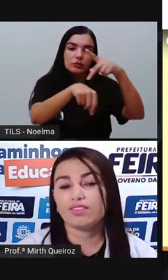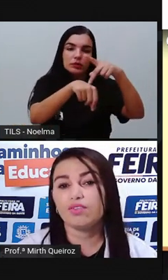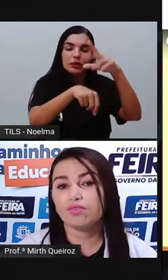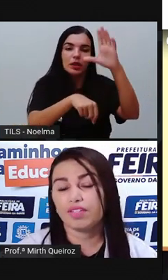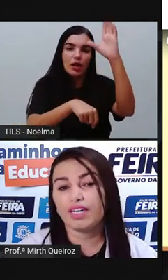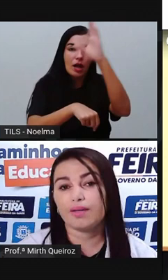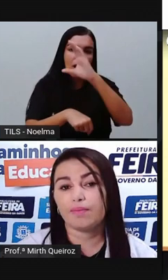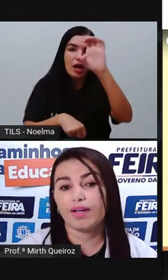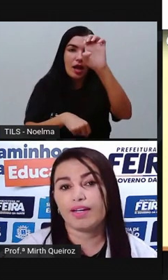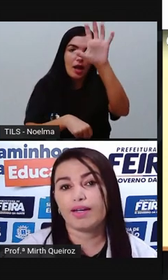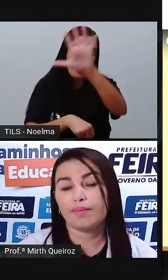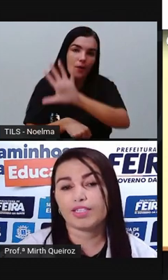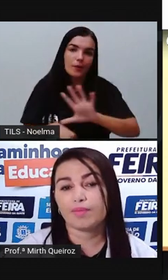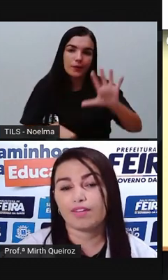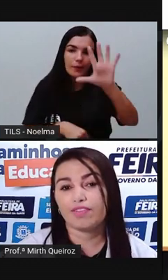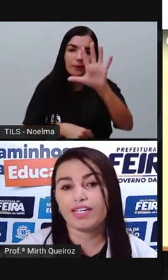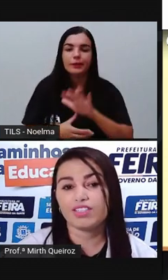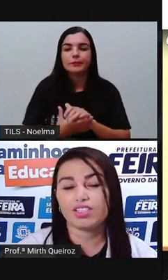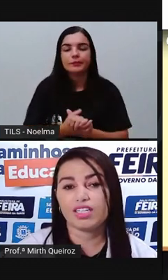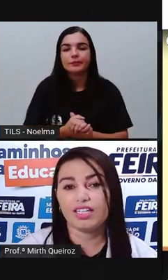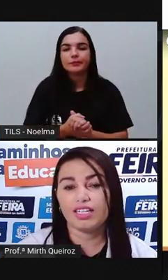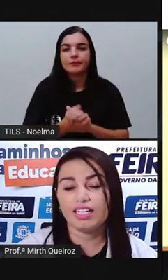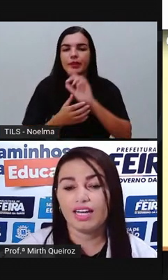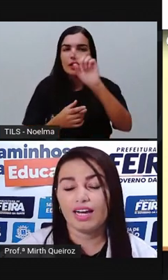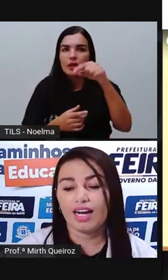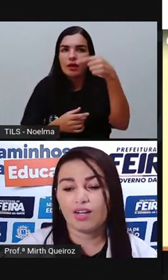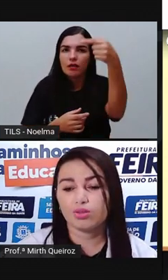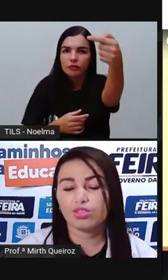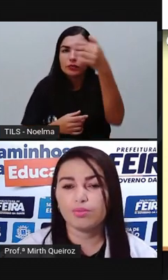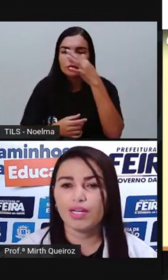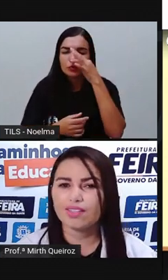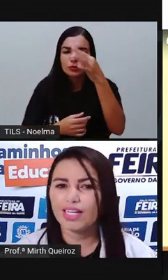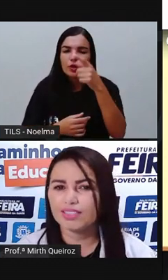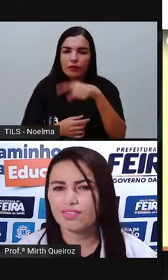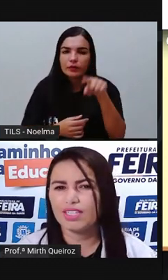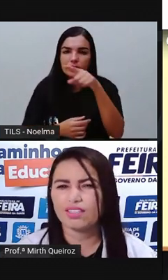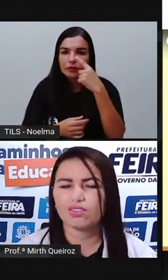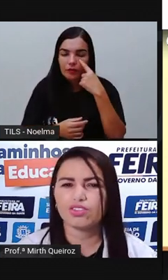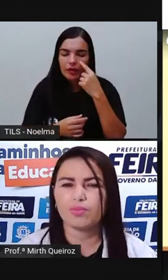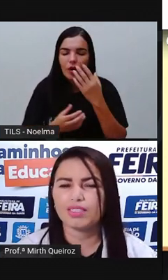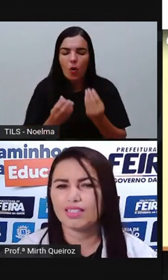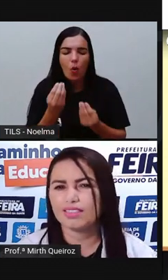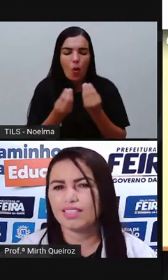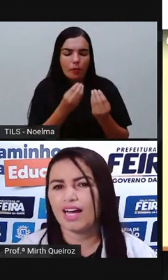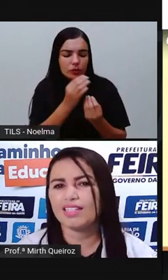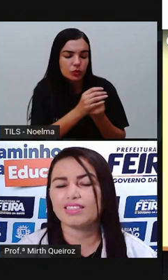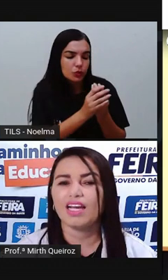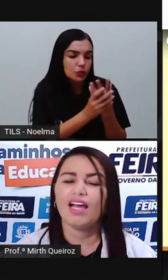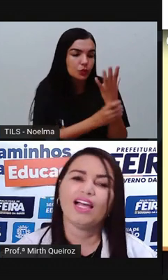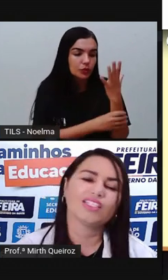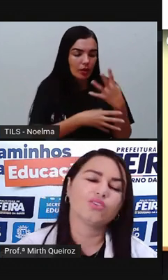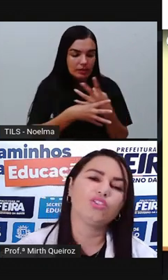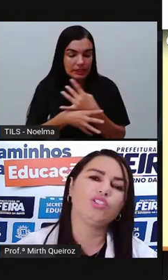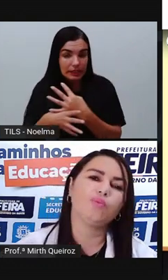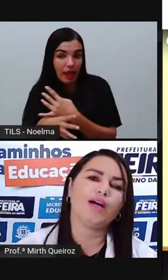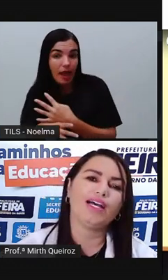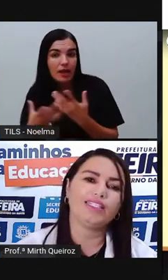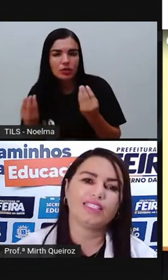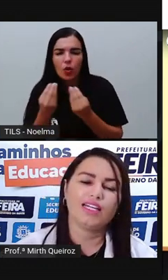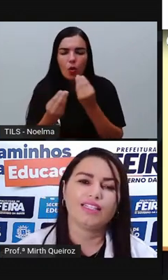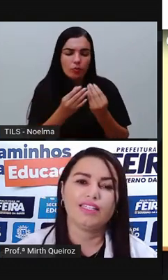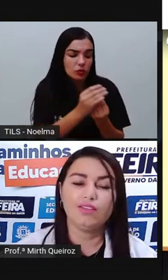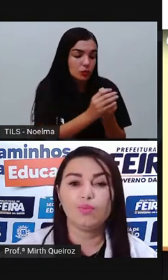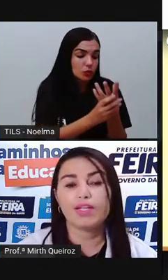aí vocês vão ver mais para frente que o surgimento das vilas, surgimento das cidades, ela surgiu